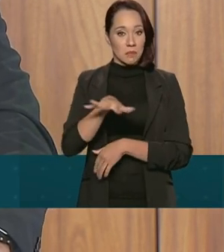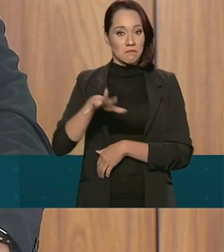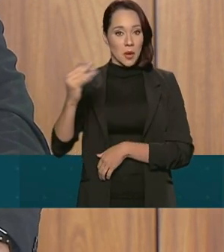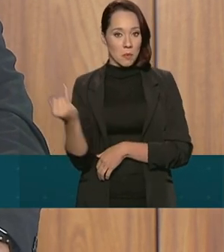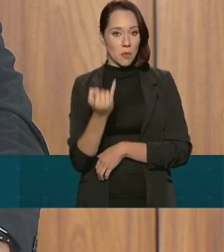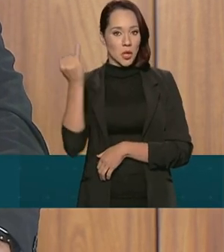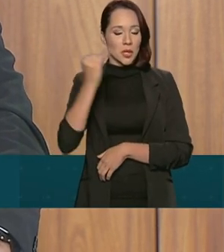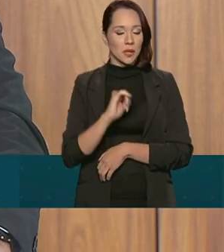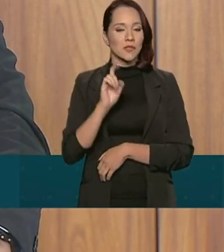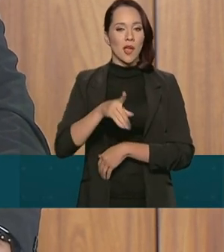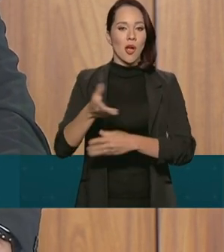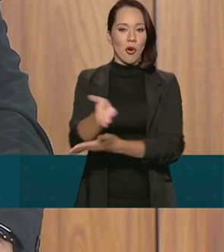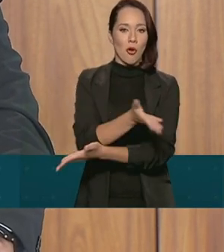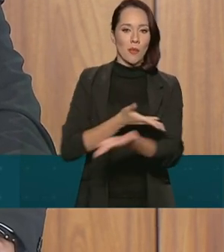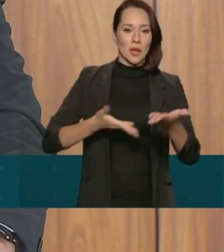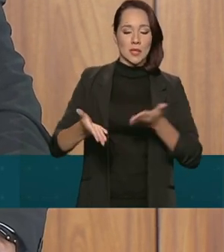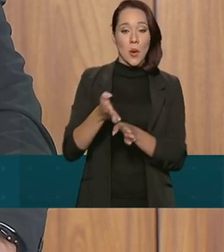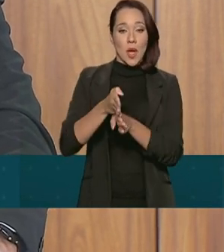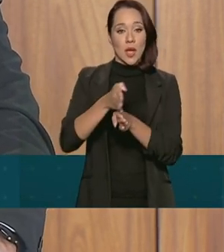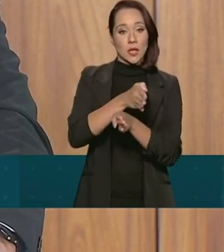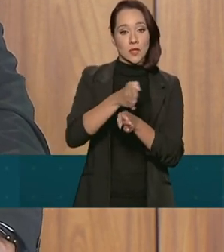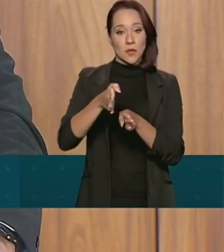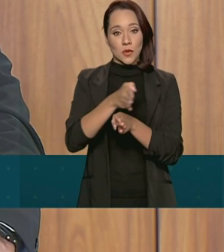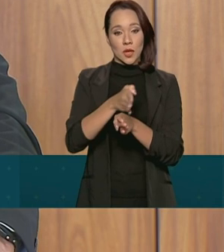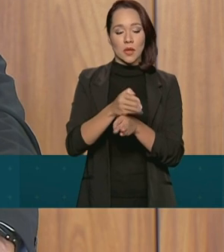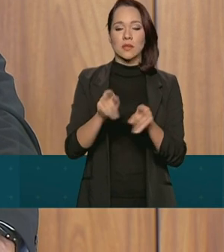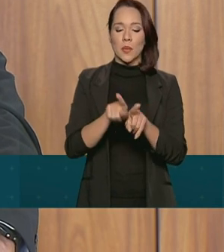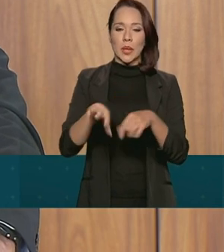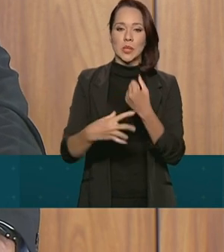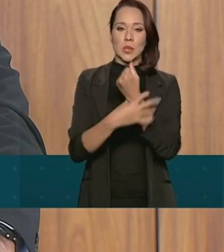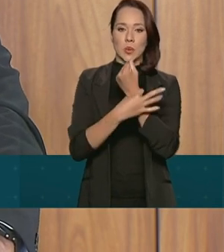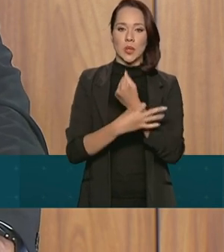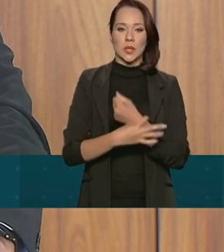a cooperação fronteiriça e de segurança.